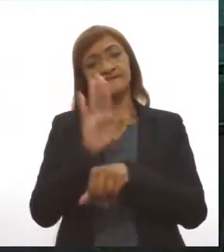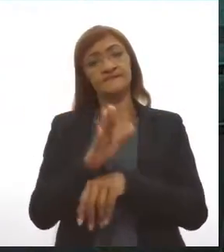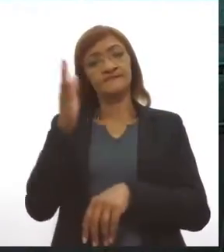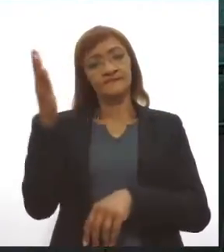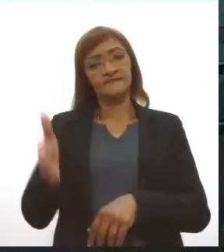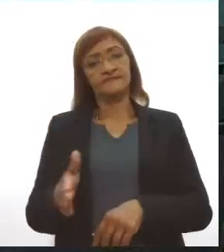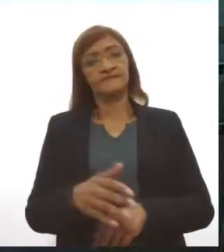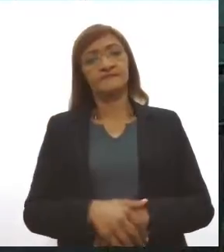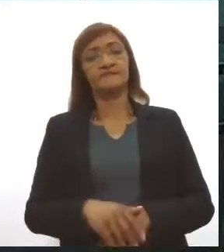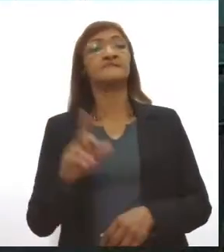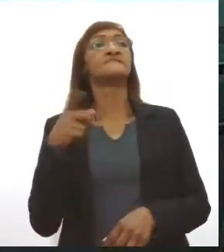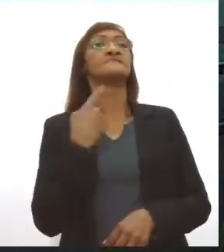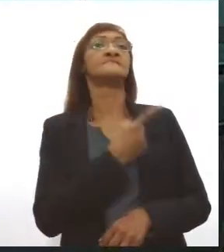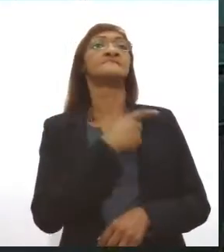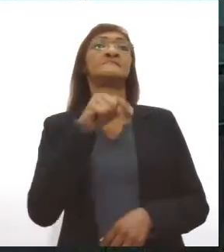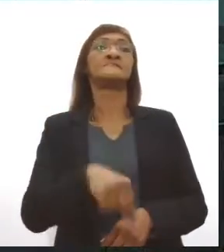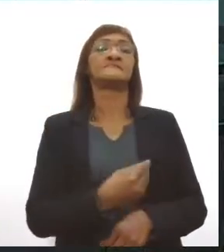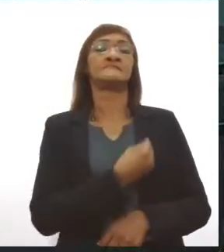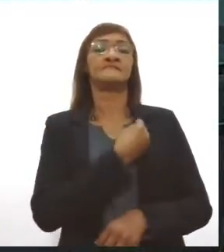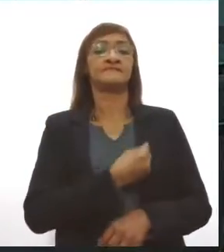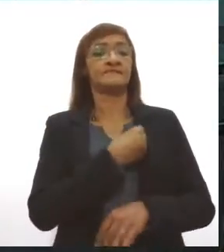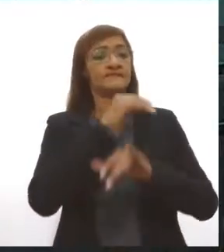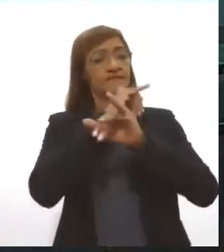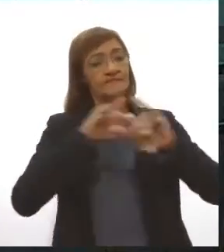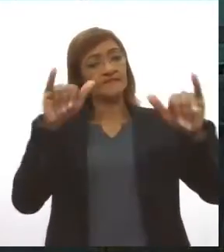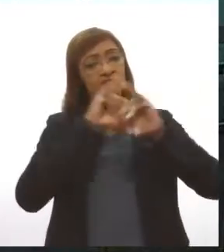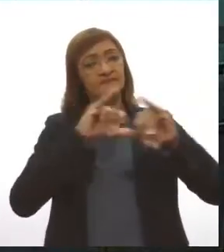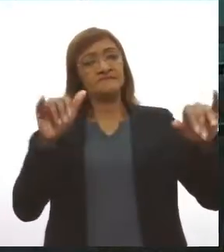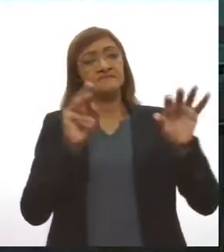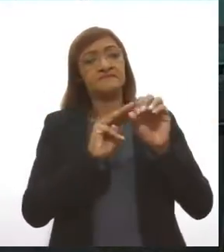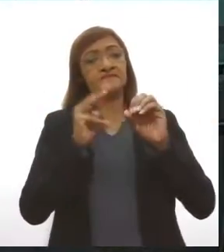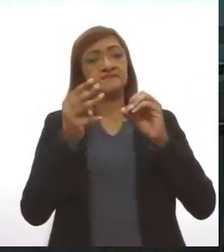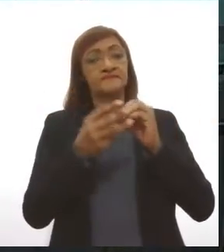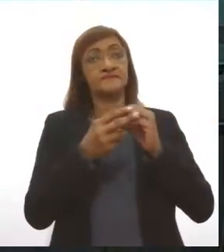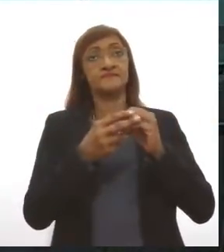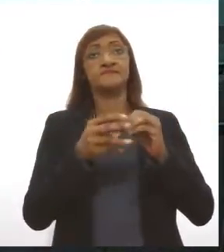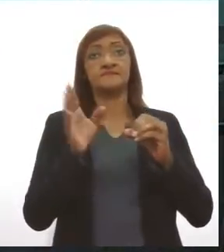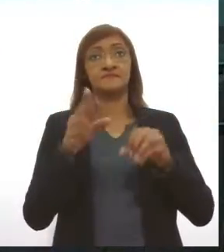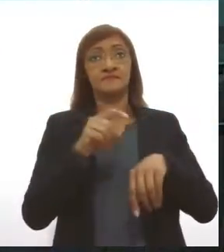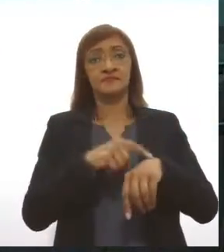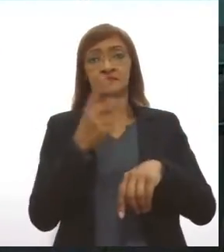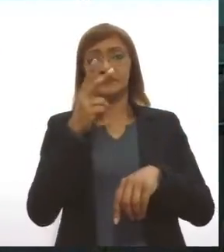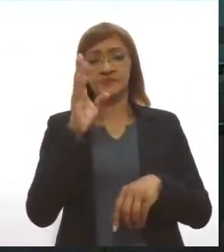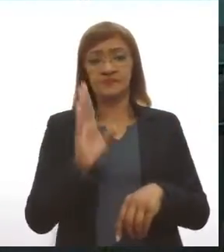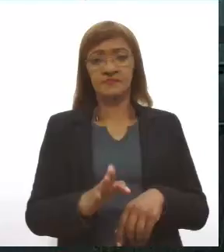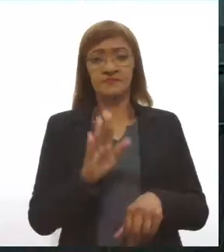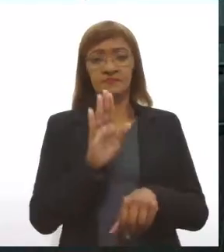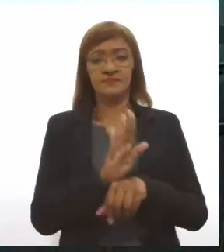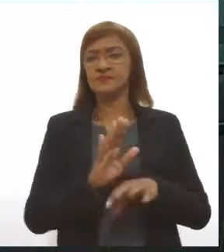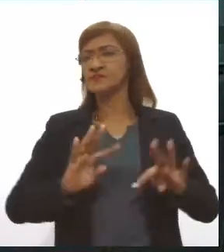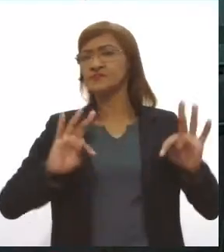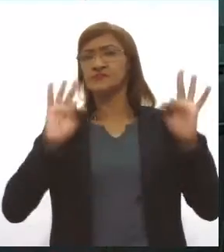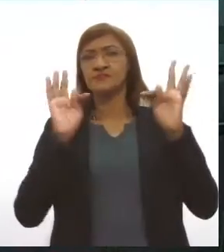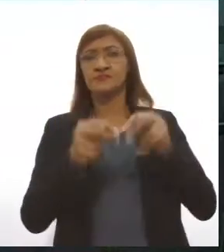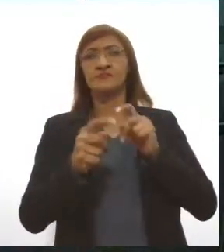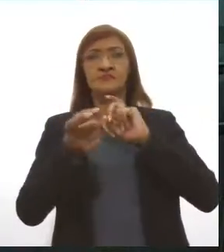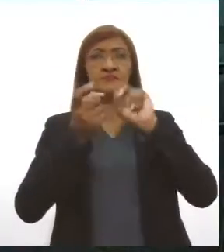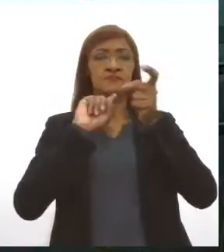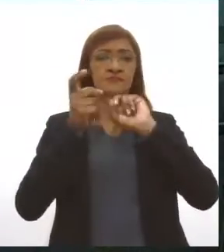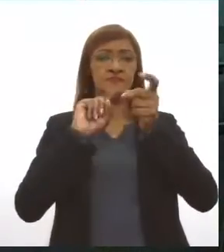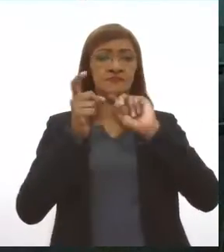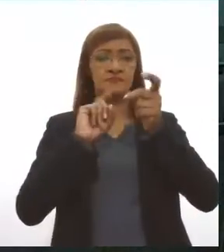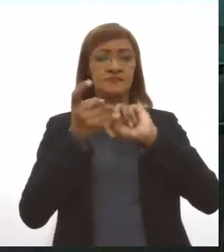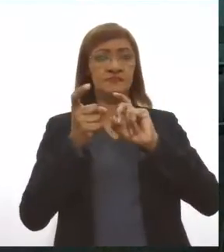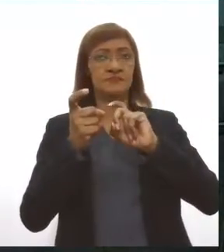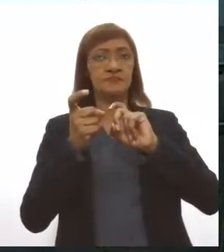E nós estamos aqui para informar também que a TV Alesi vai exibir ao vivo, a partir das duas e meia da tarde, toda esta sessão, que não